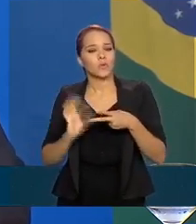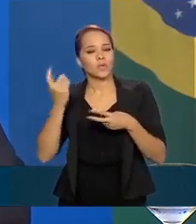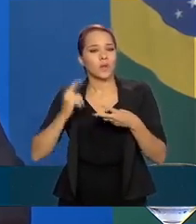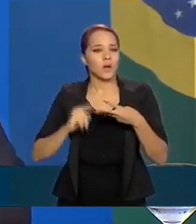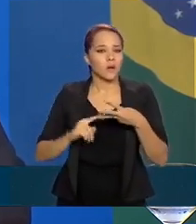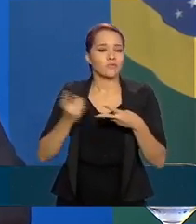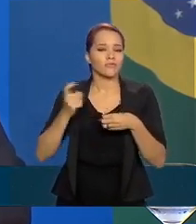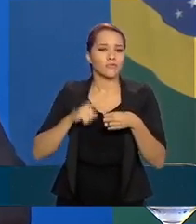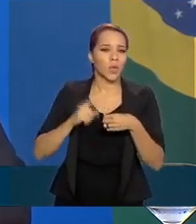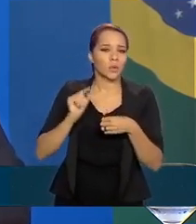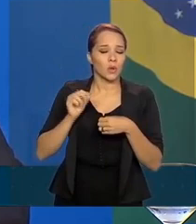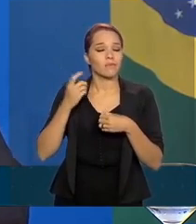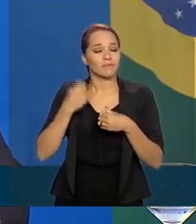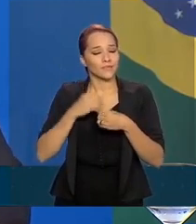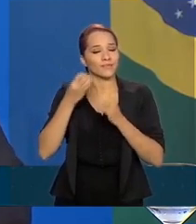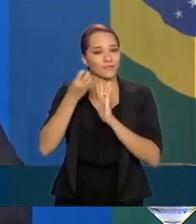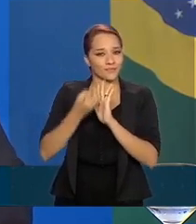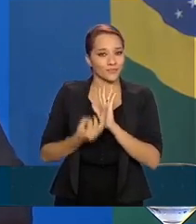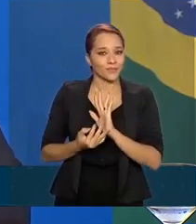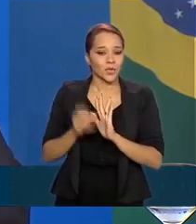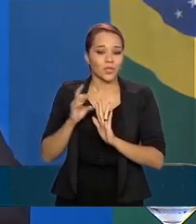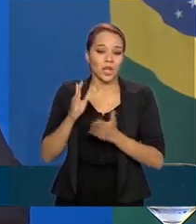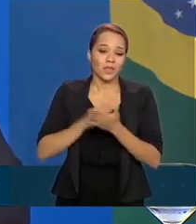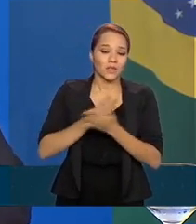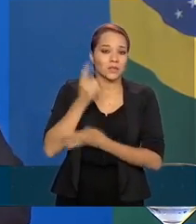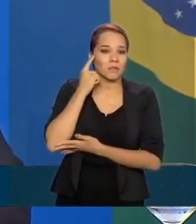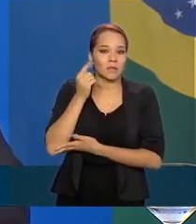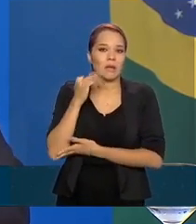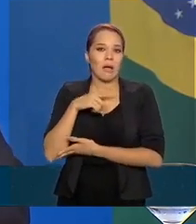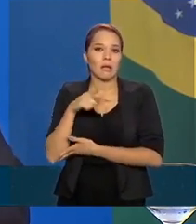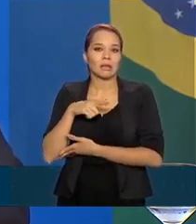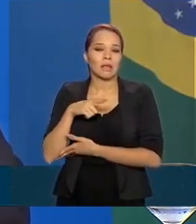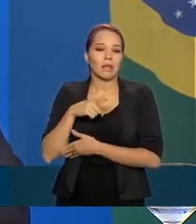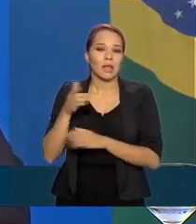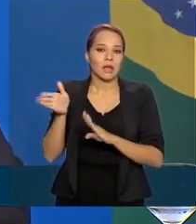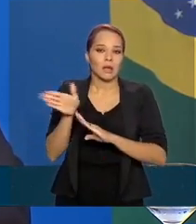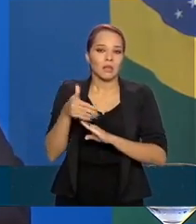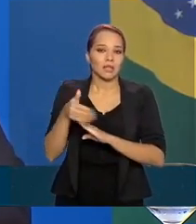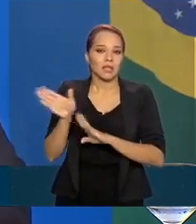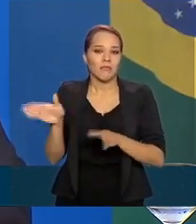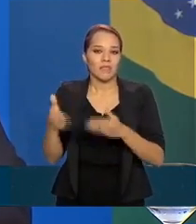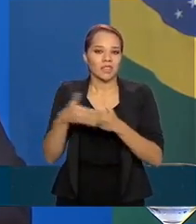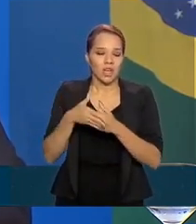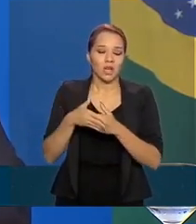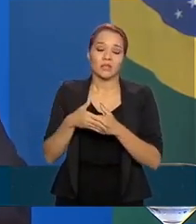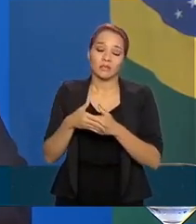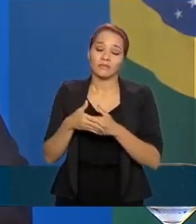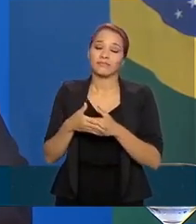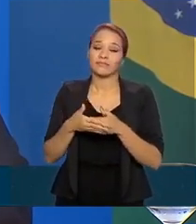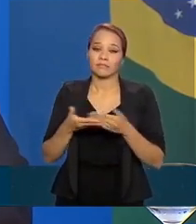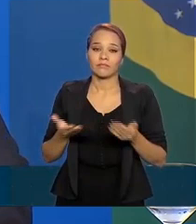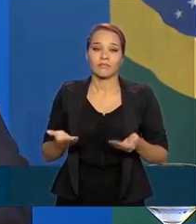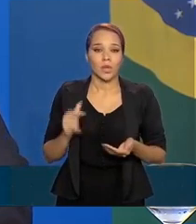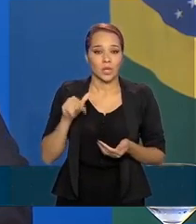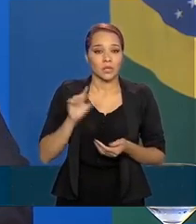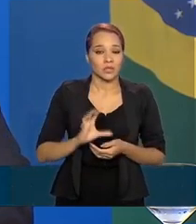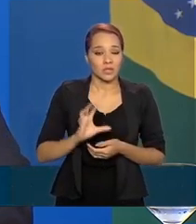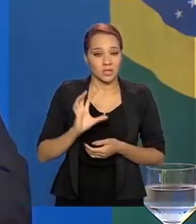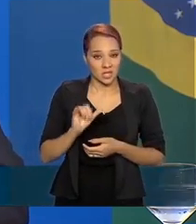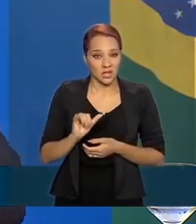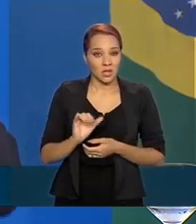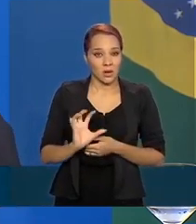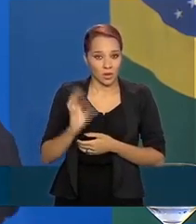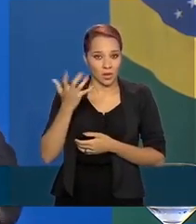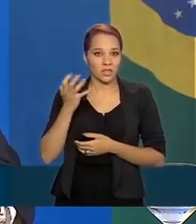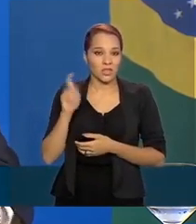atendidos. Mas, às vezes, a gente ouve falar consulados que estão fechados, embaixadas que estão fechadas. Isso, nos casos em que isso acontece,